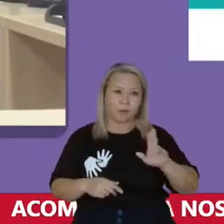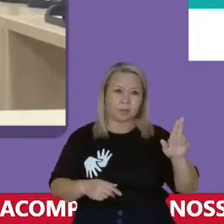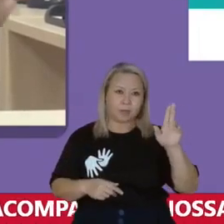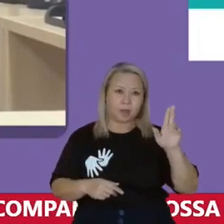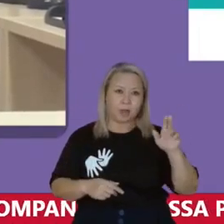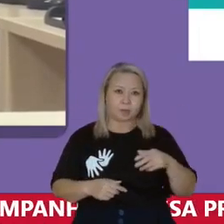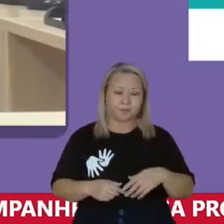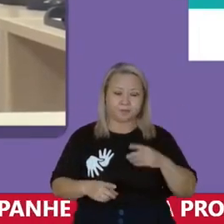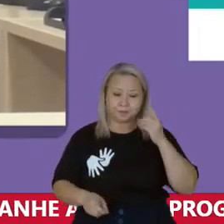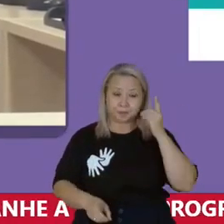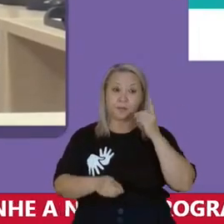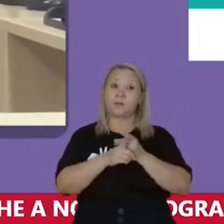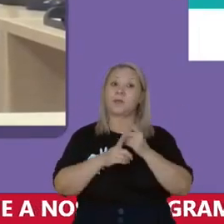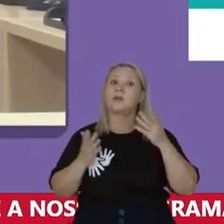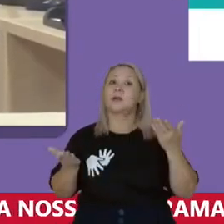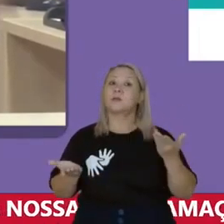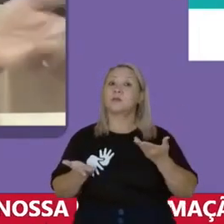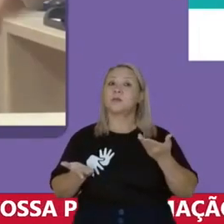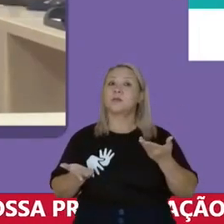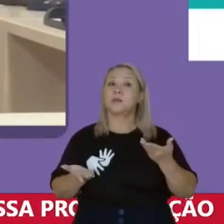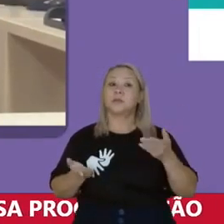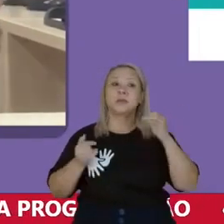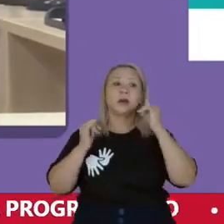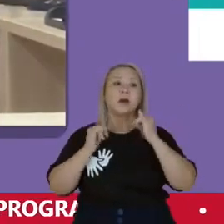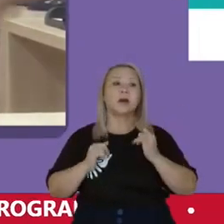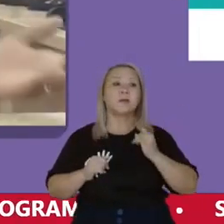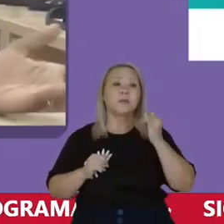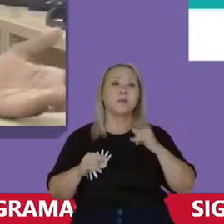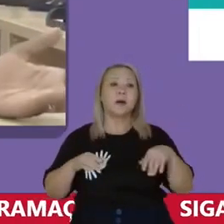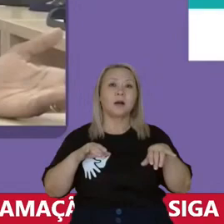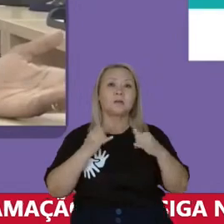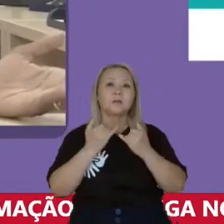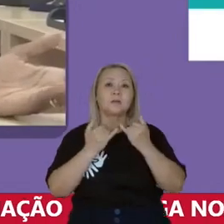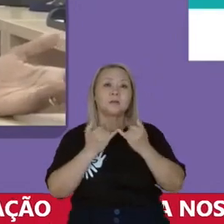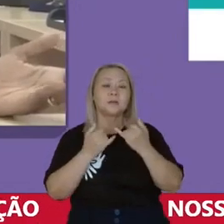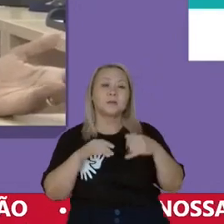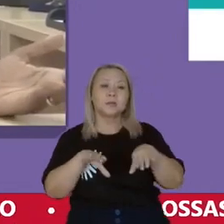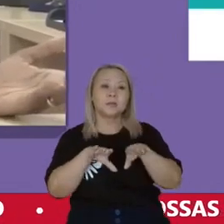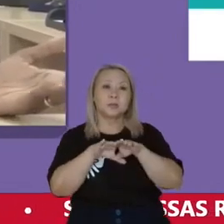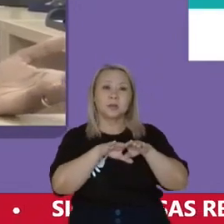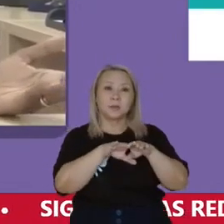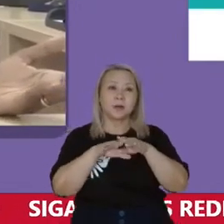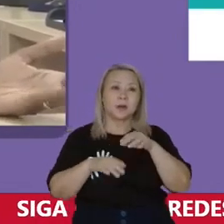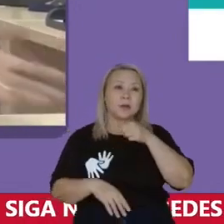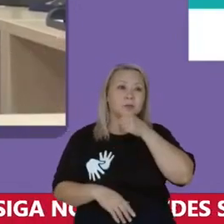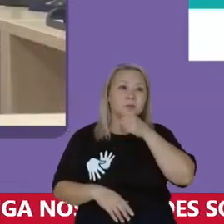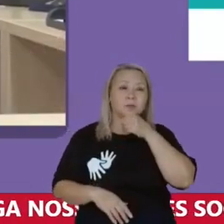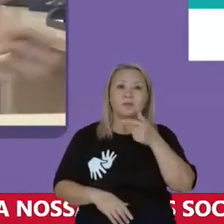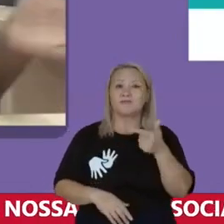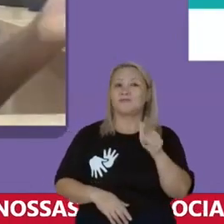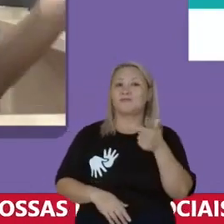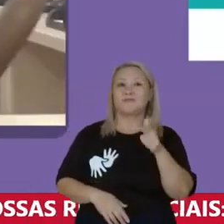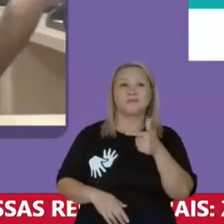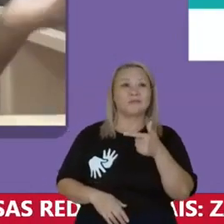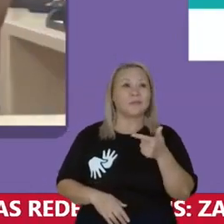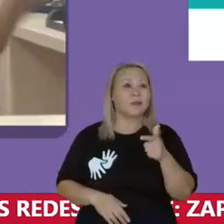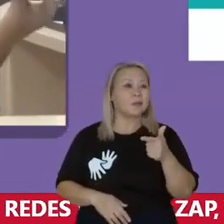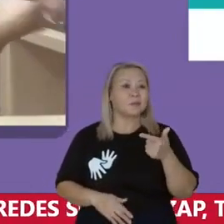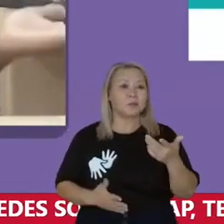Nós encontramos hoje a imagem e semelhança dos negros Coisa que inexistia Como